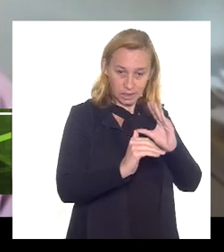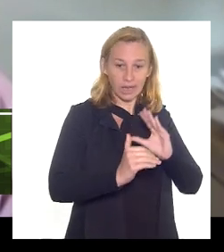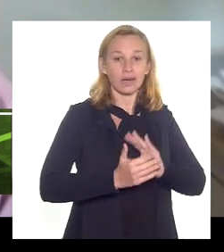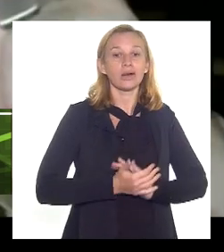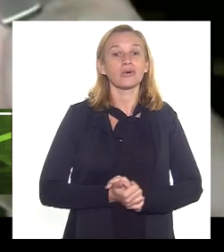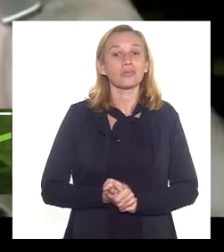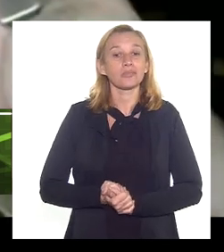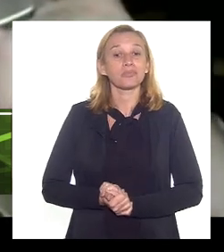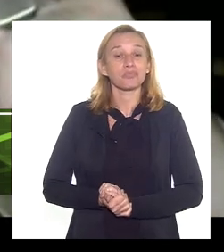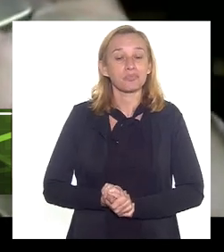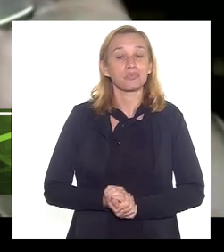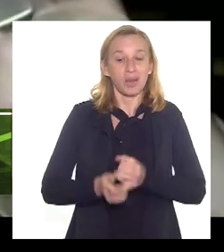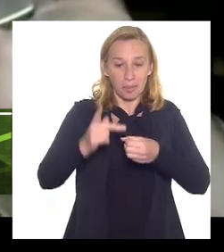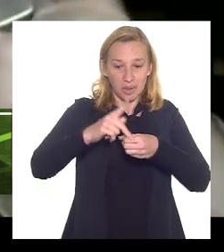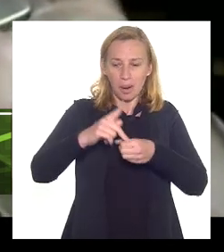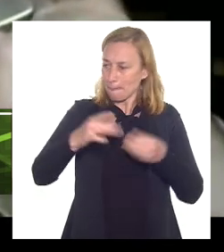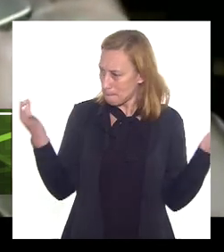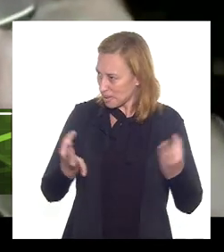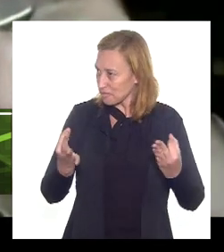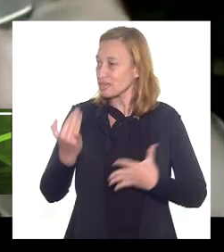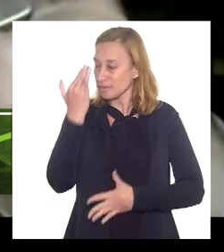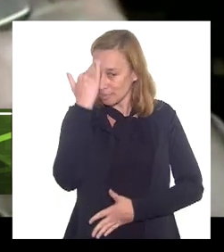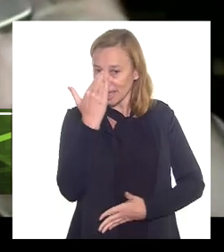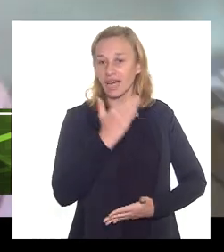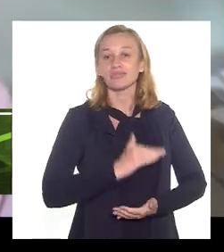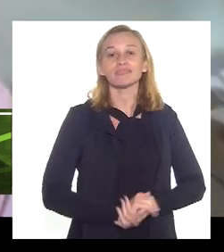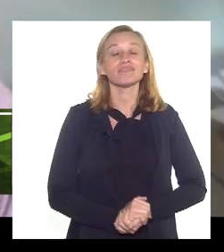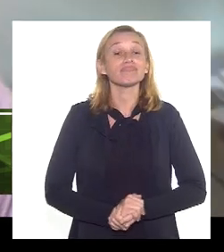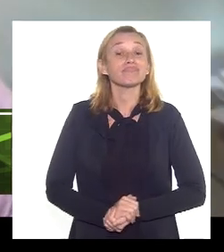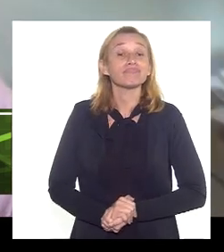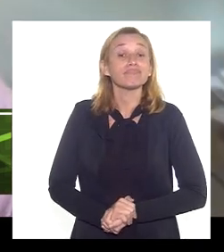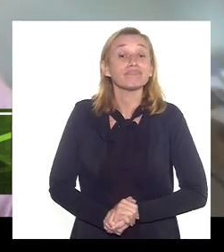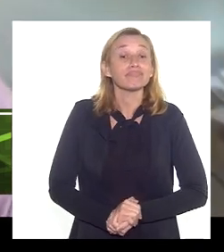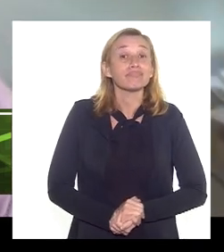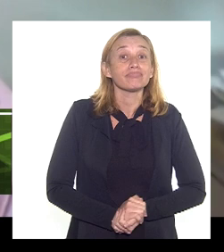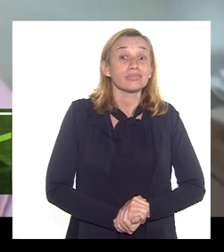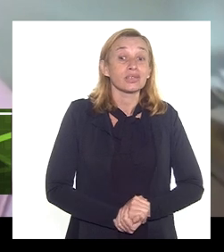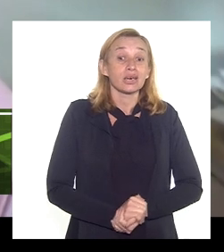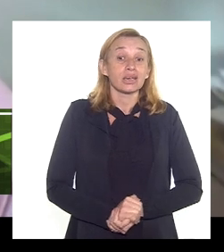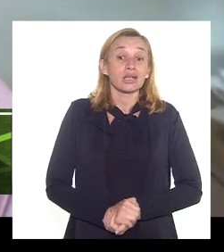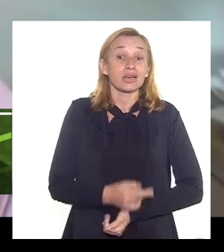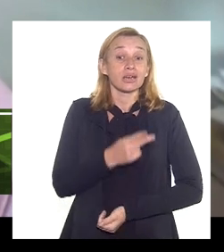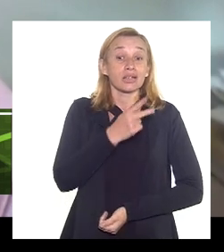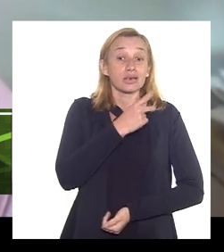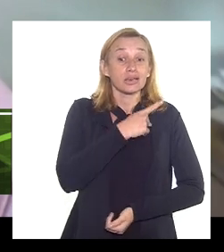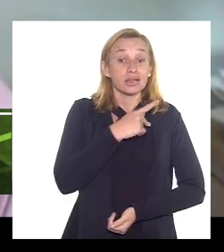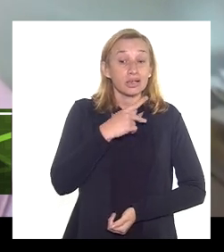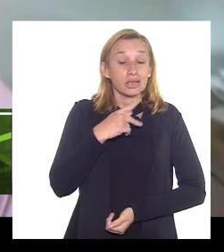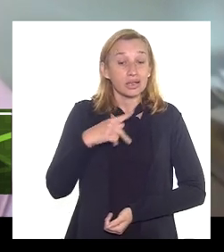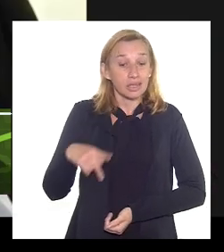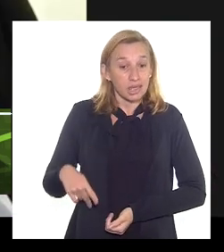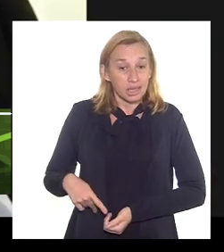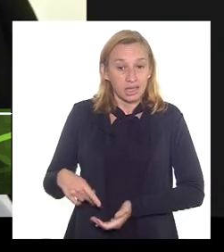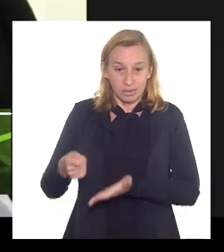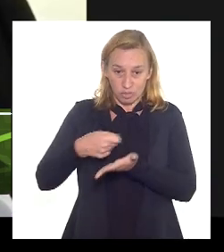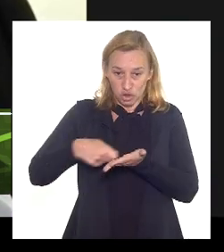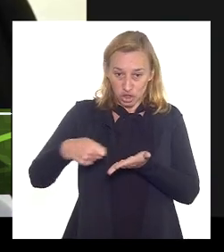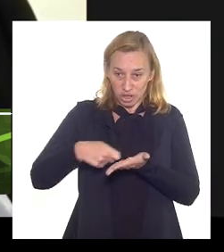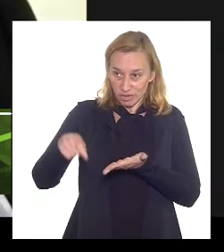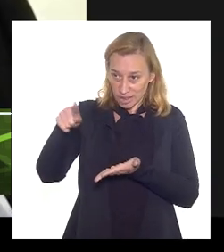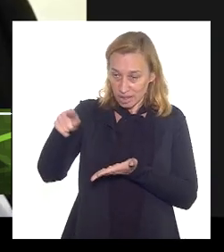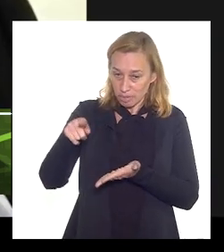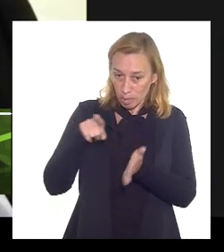perfeito muito obrigado por favor presidente eu estou me escrevo aí para um